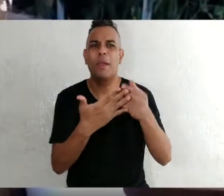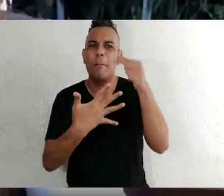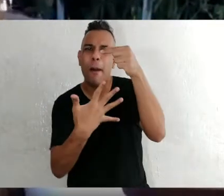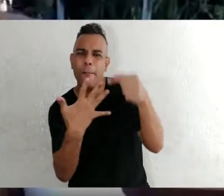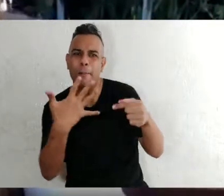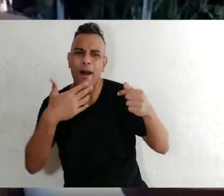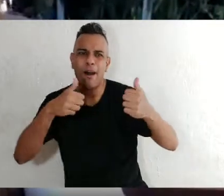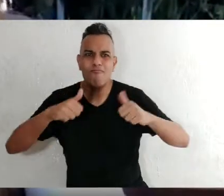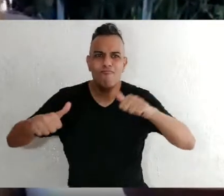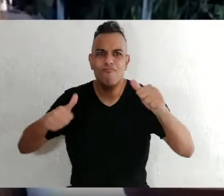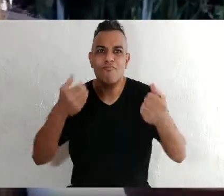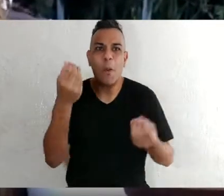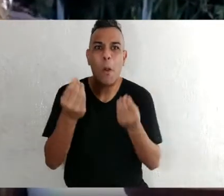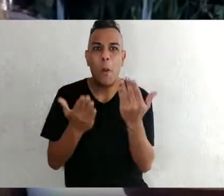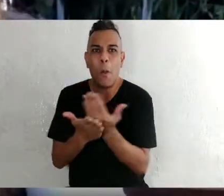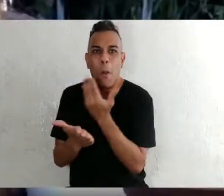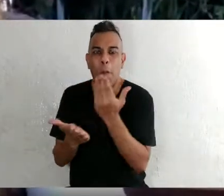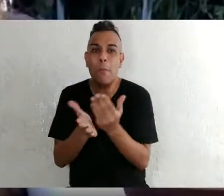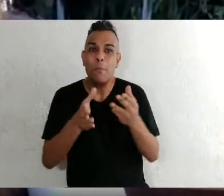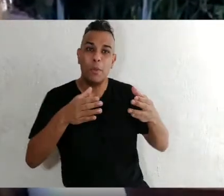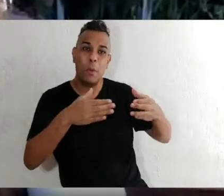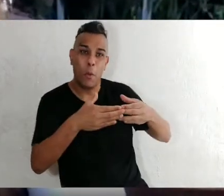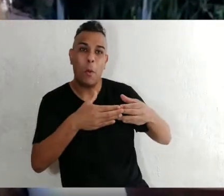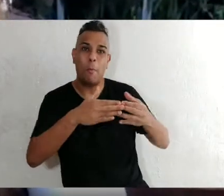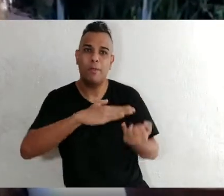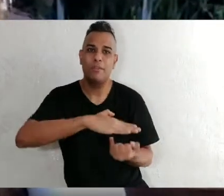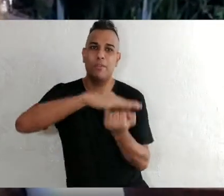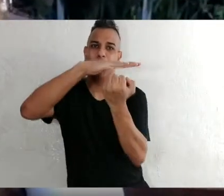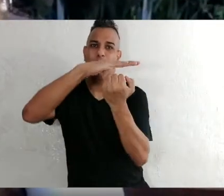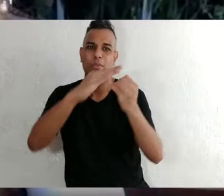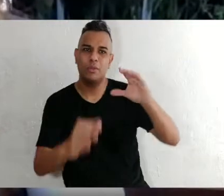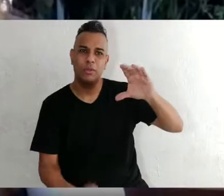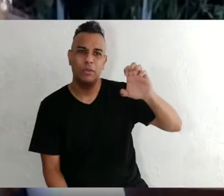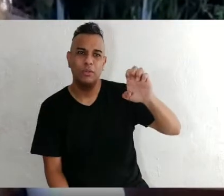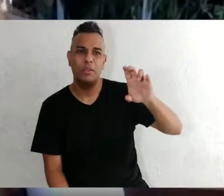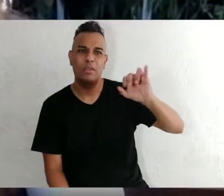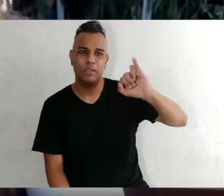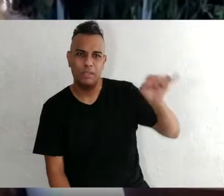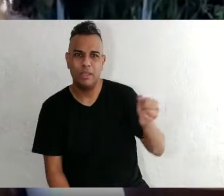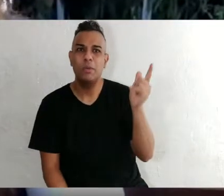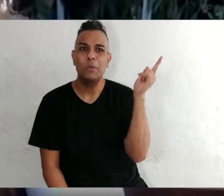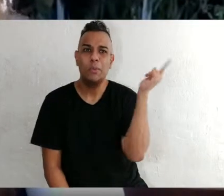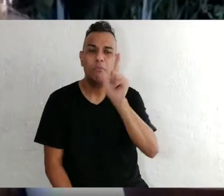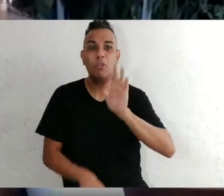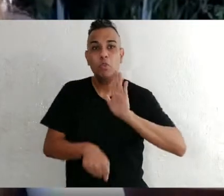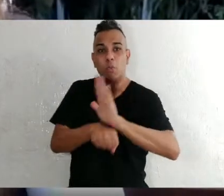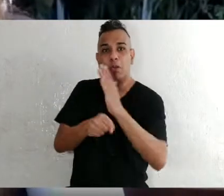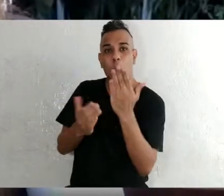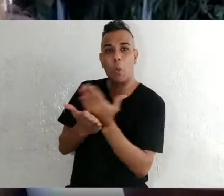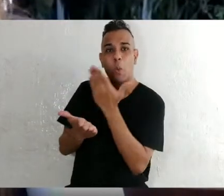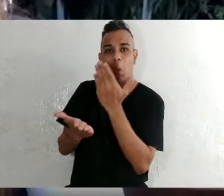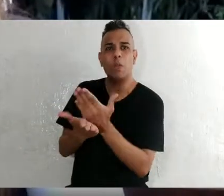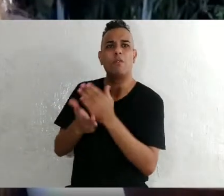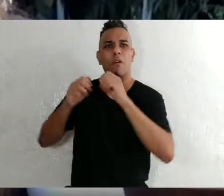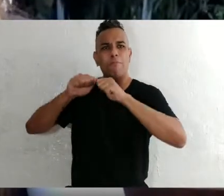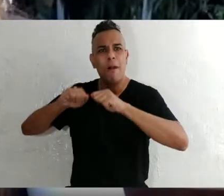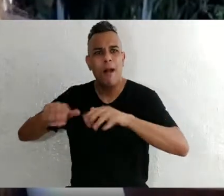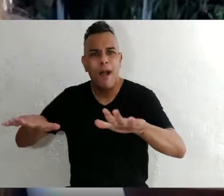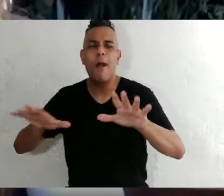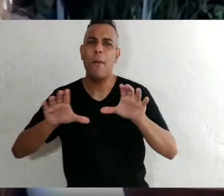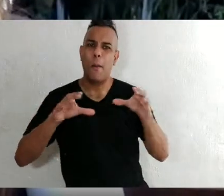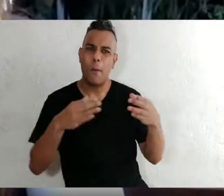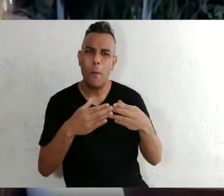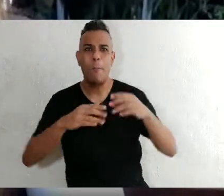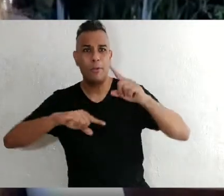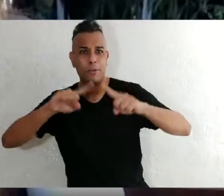e, sobretudo, a equipe da Fundação CCERJ, responsável pela produção do livro. Especialmente a